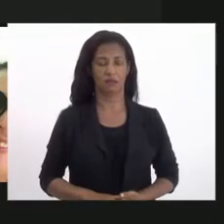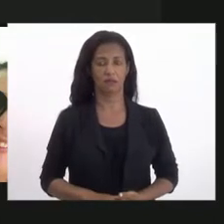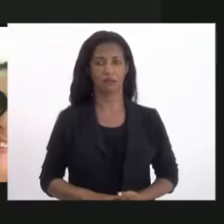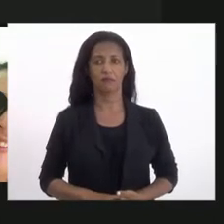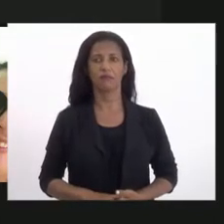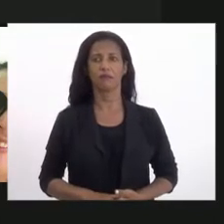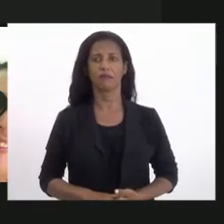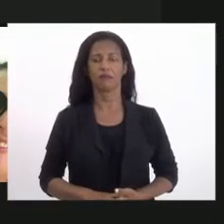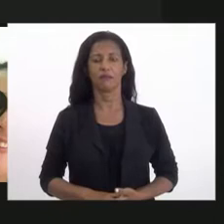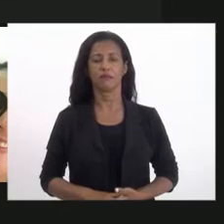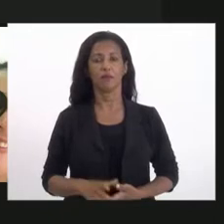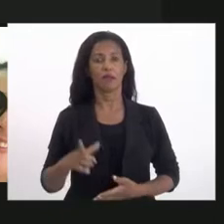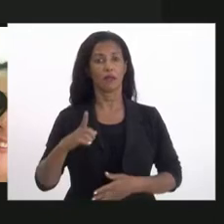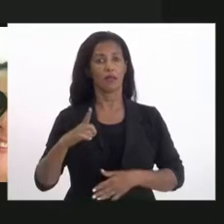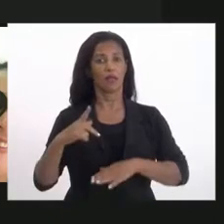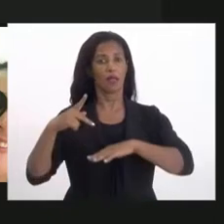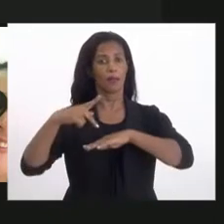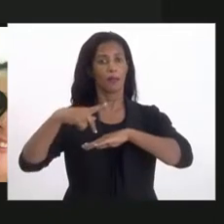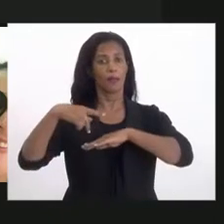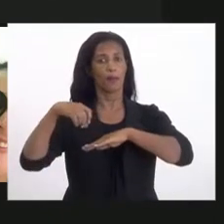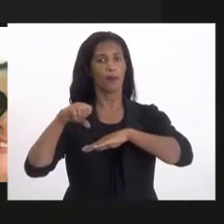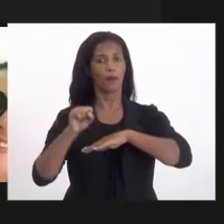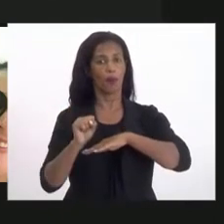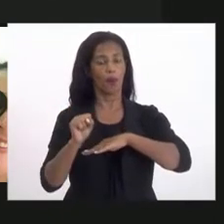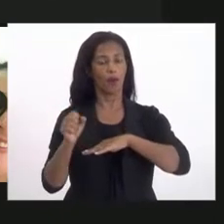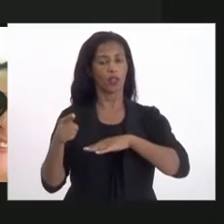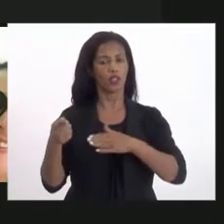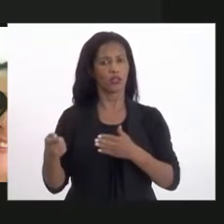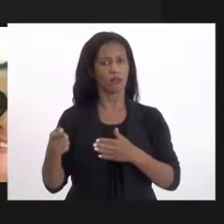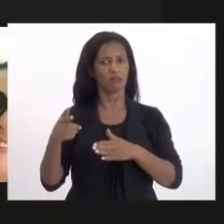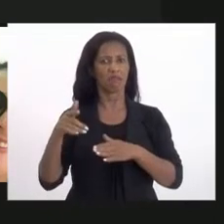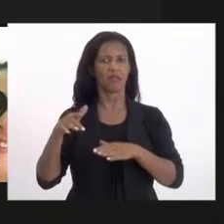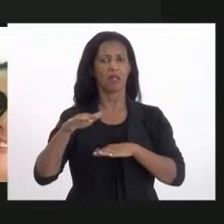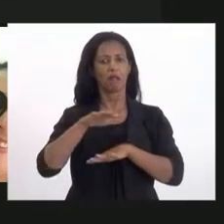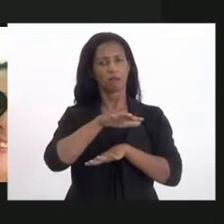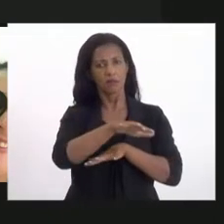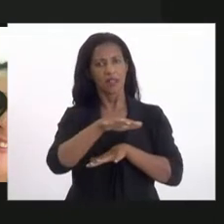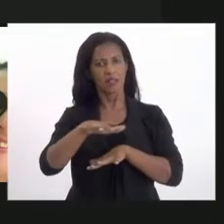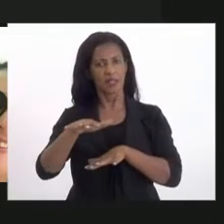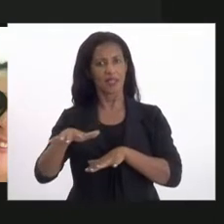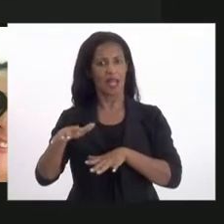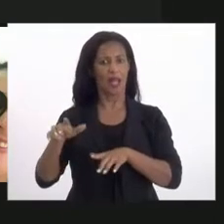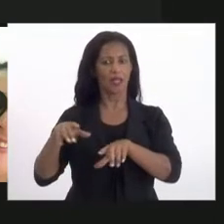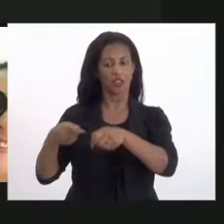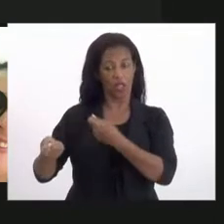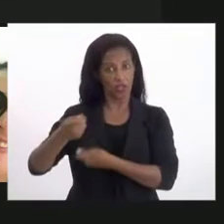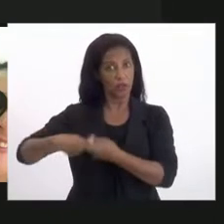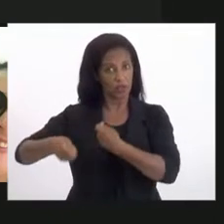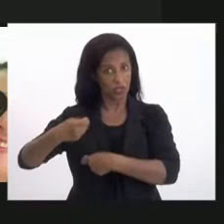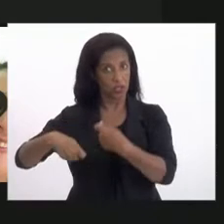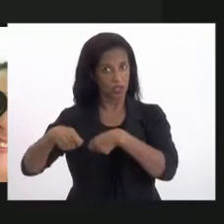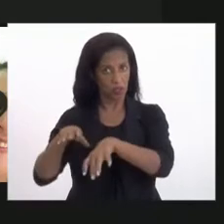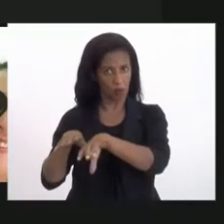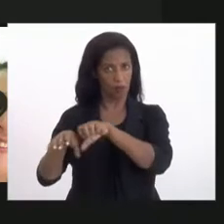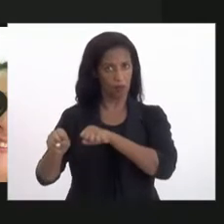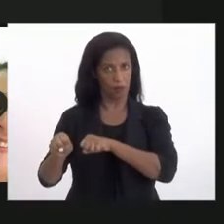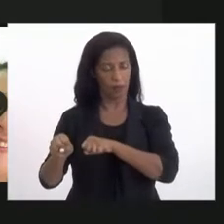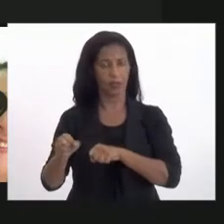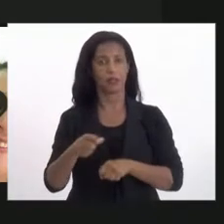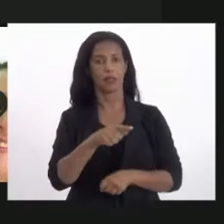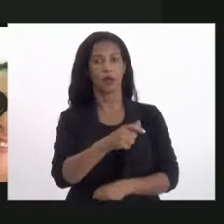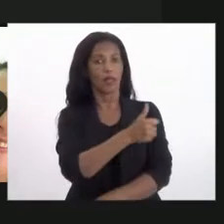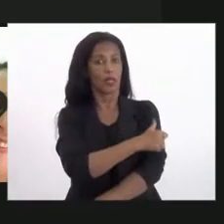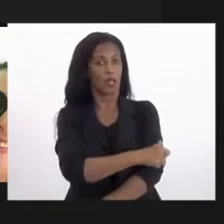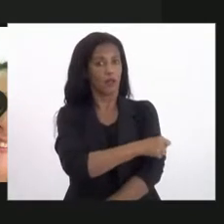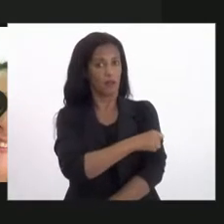com pós-graduação nessas áreas. Então, na área de administração e na área de